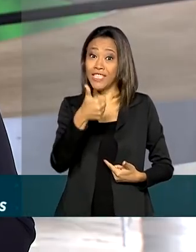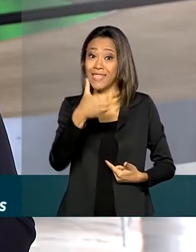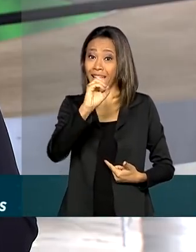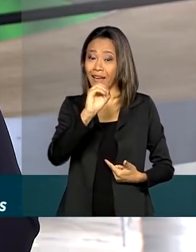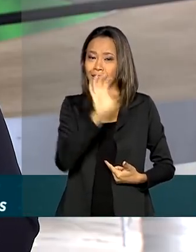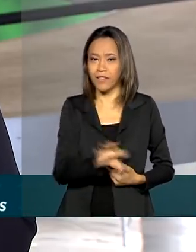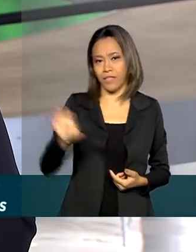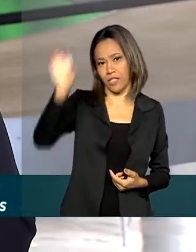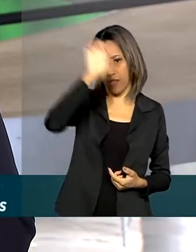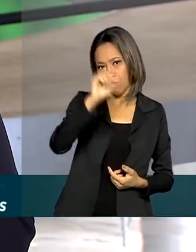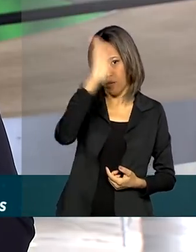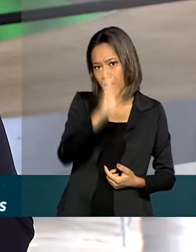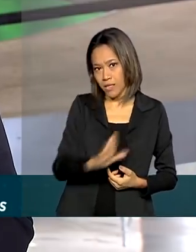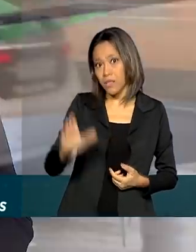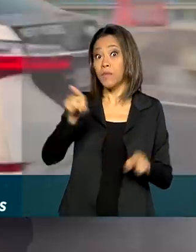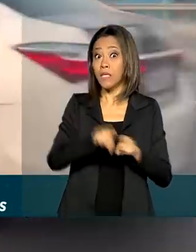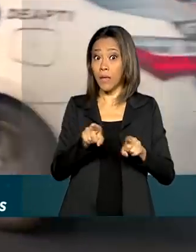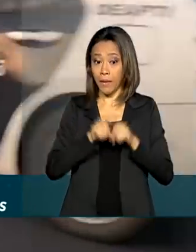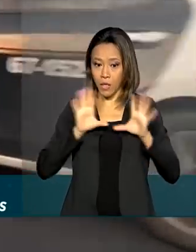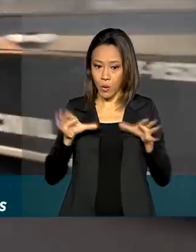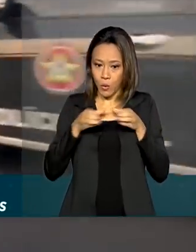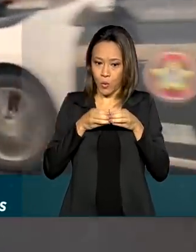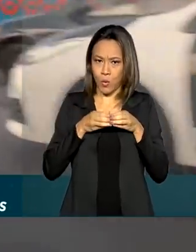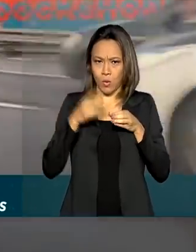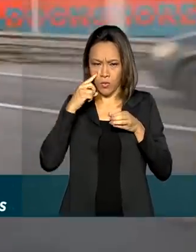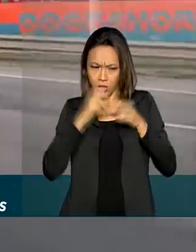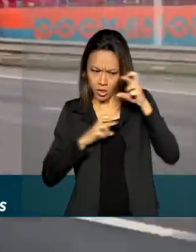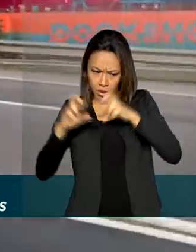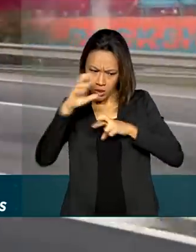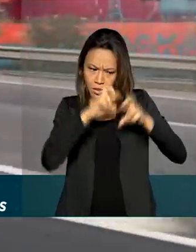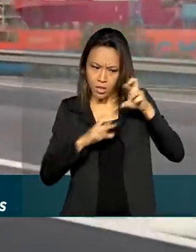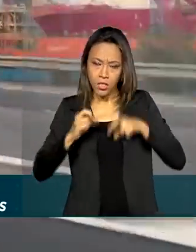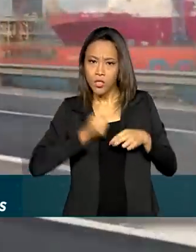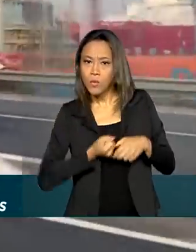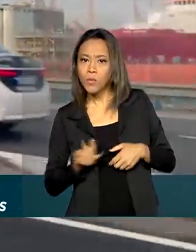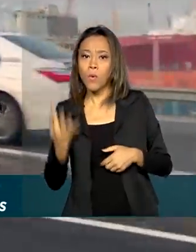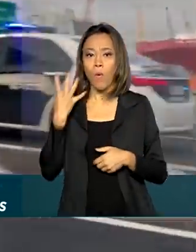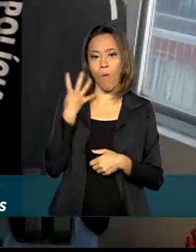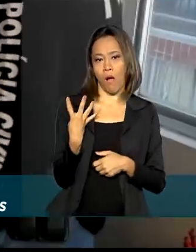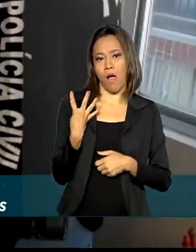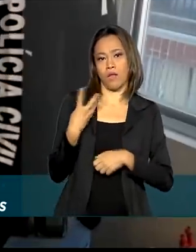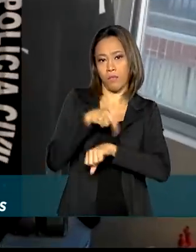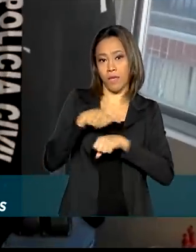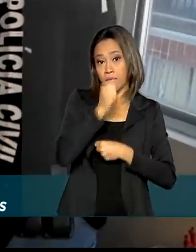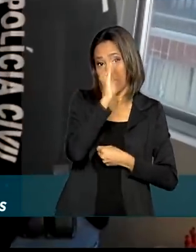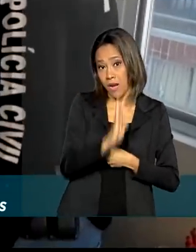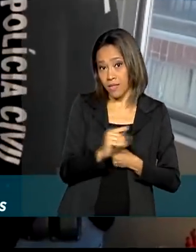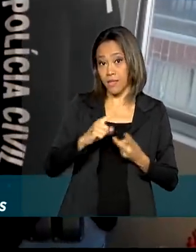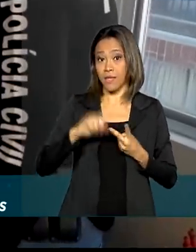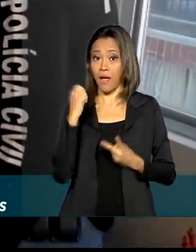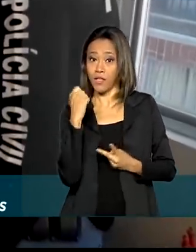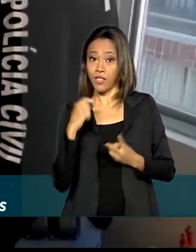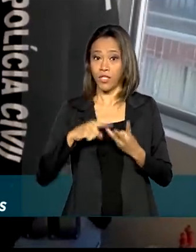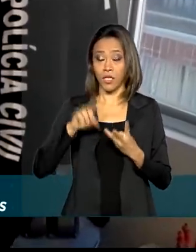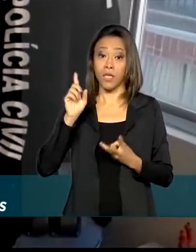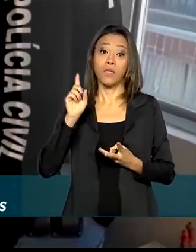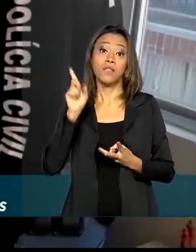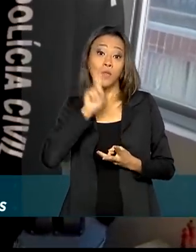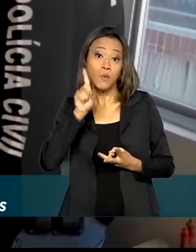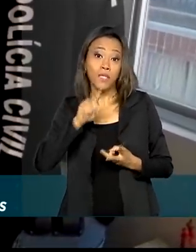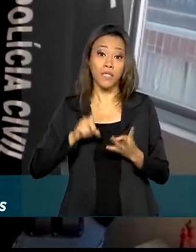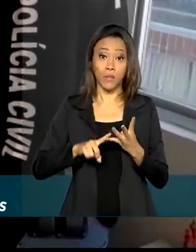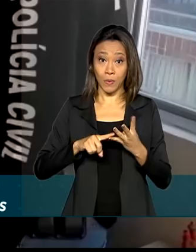estados do Brasil e também com agências de investigação e justiça de outros quatro países, que são Brasil, Argentina, Estados Unidos,